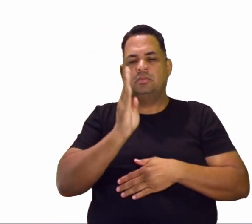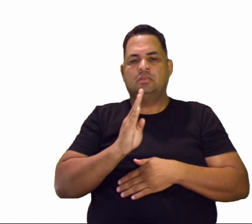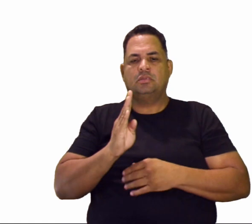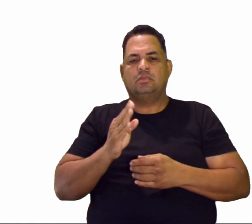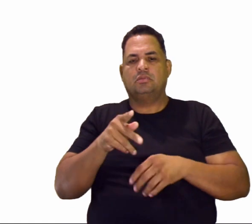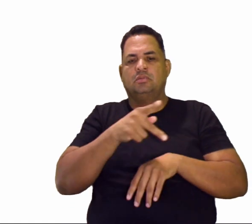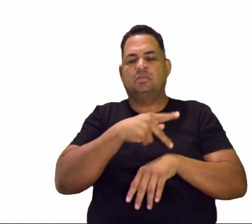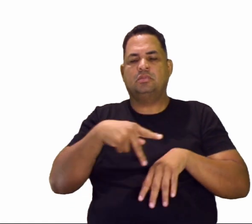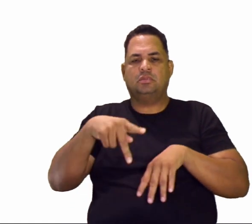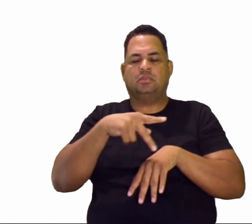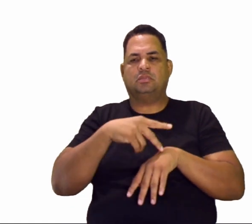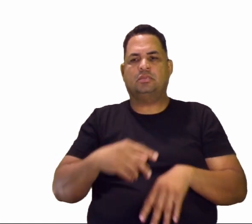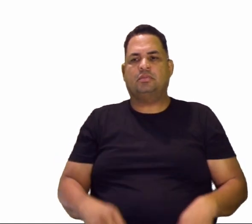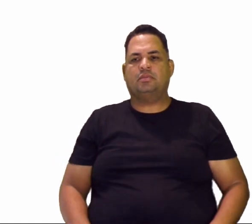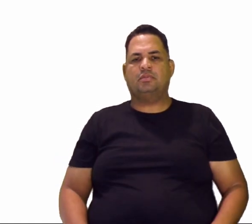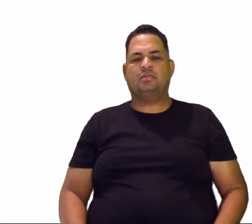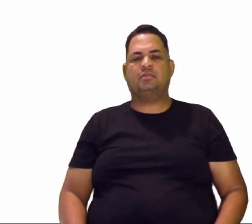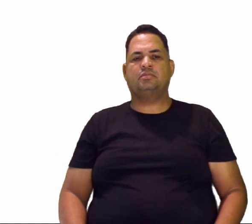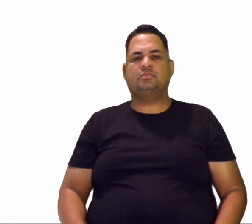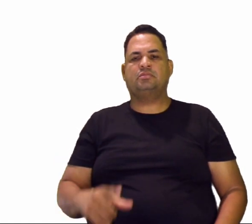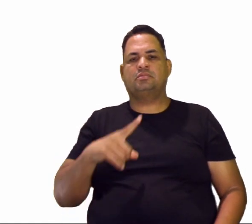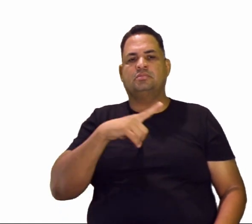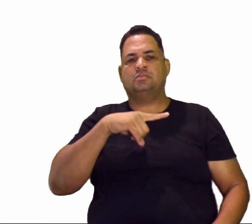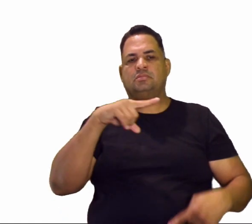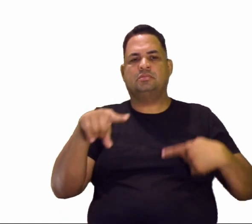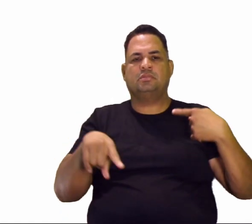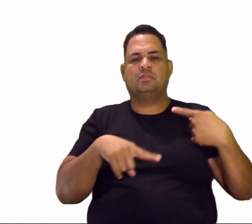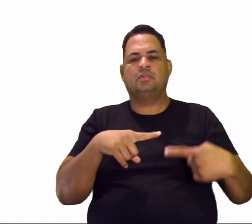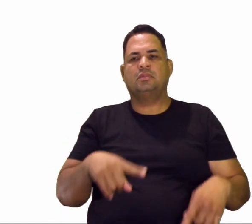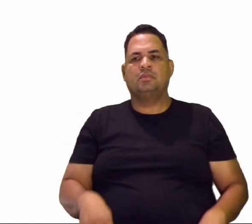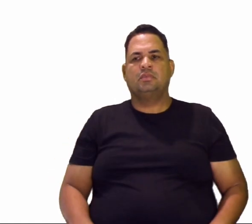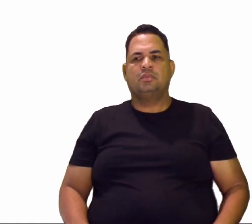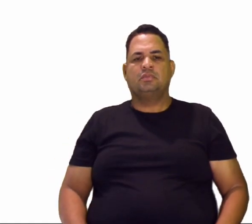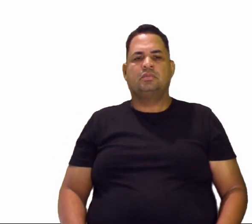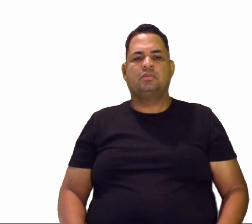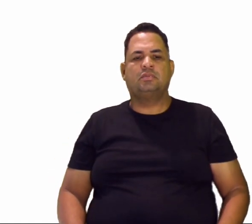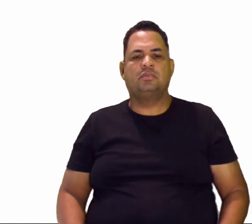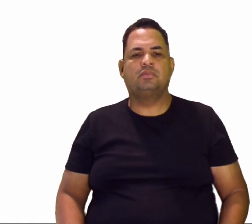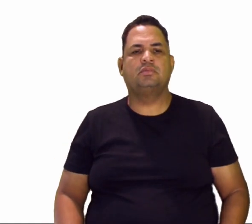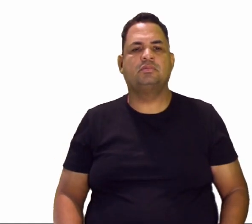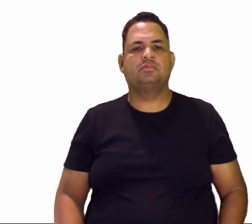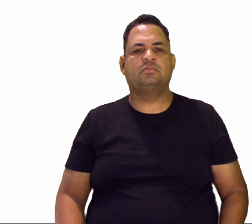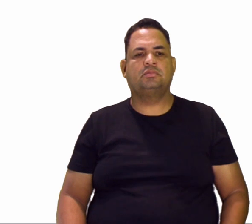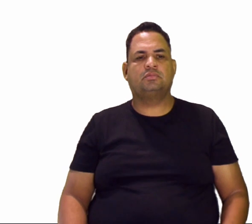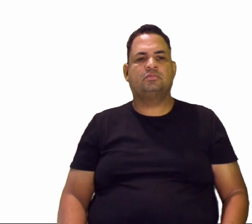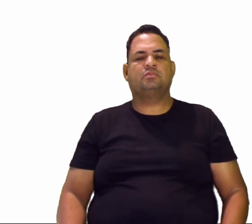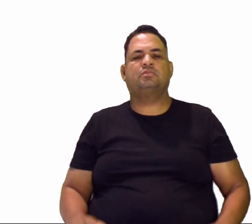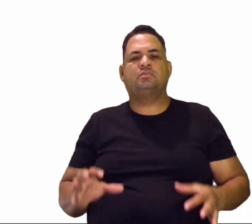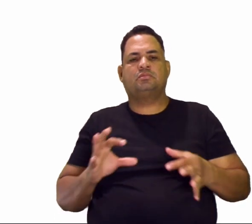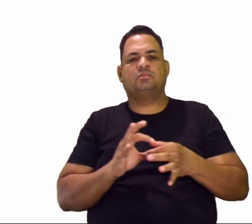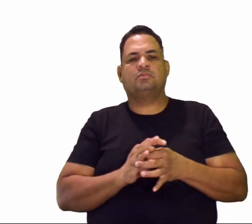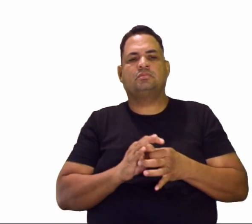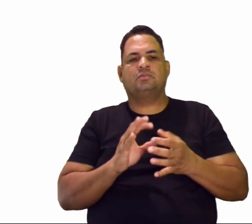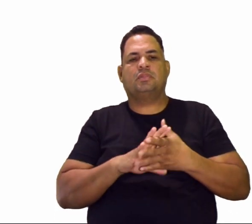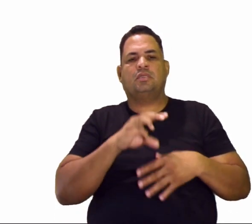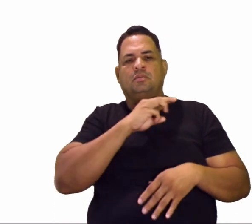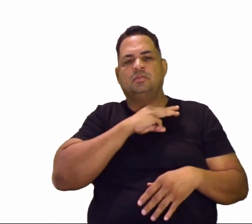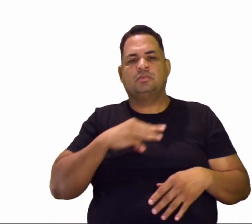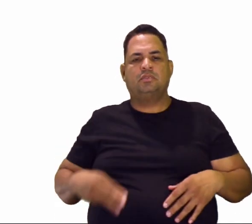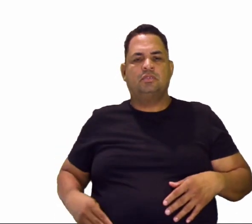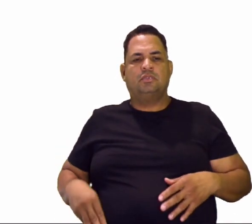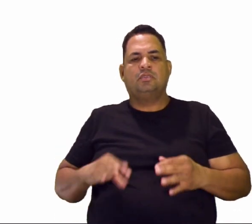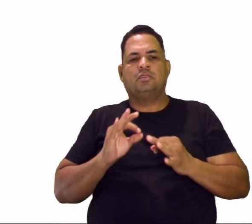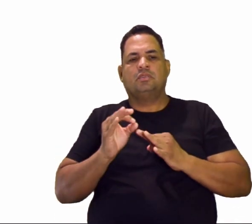e é um órgão que tem esse objetivo. Então, olha aqui, ó. Ele é um órgão federal vinculado ao Ministério da Cultura